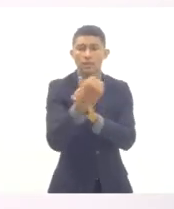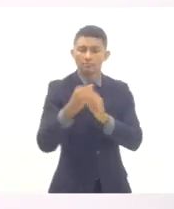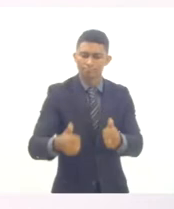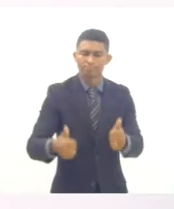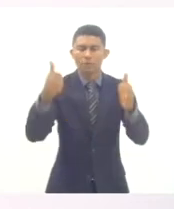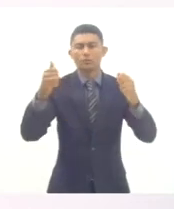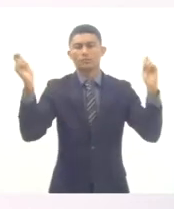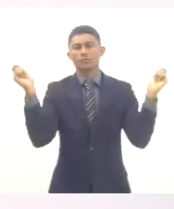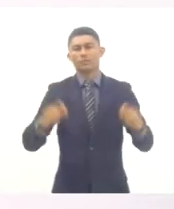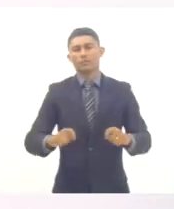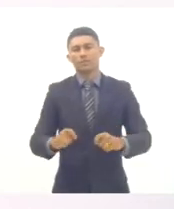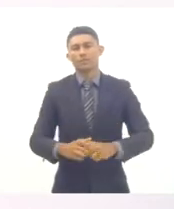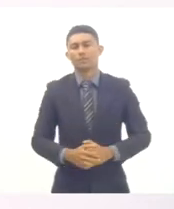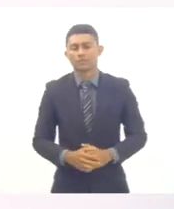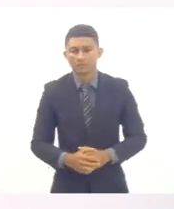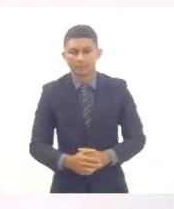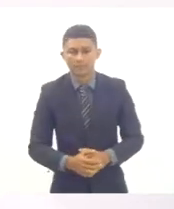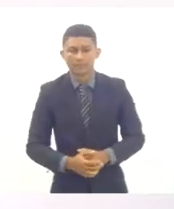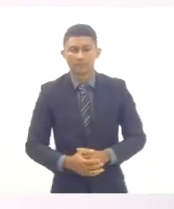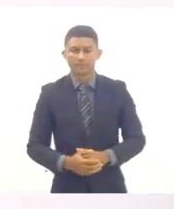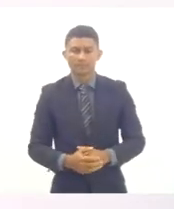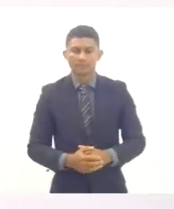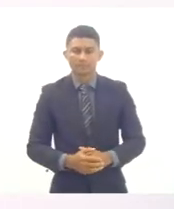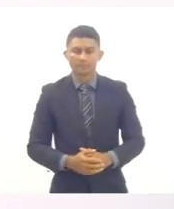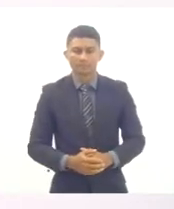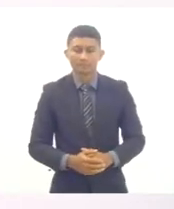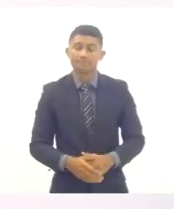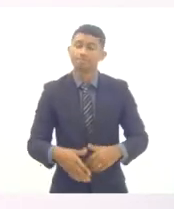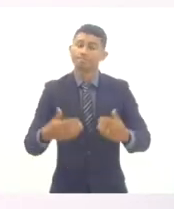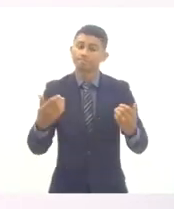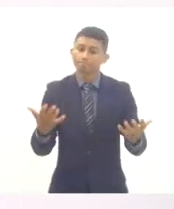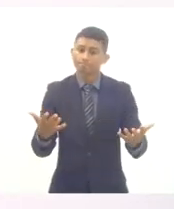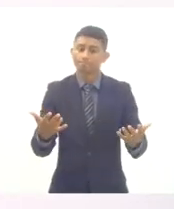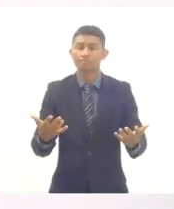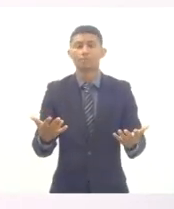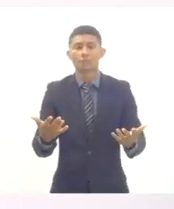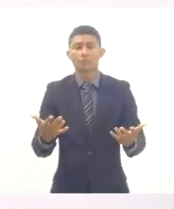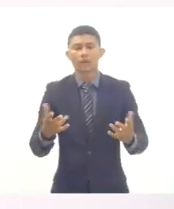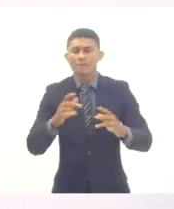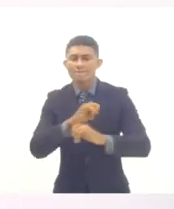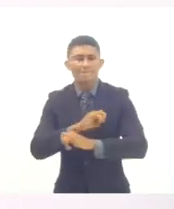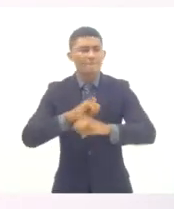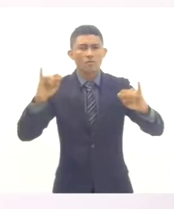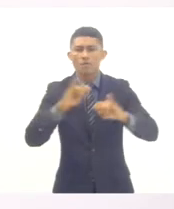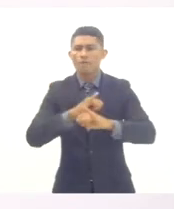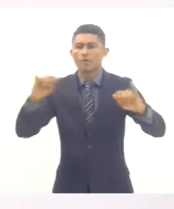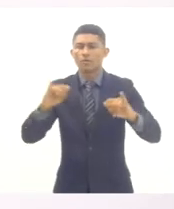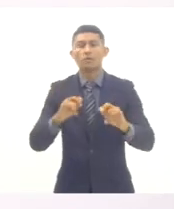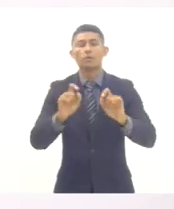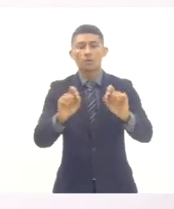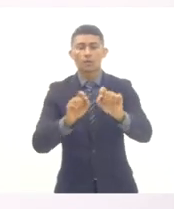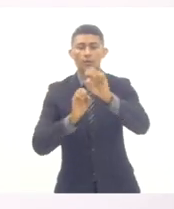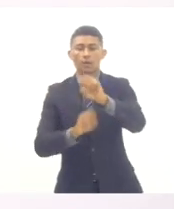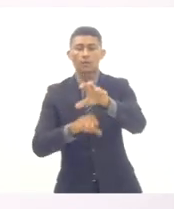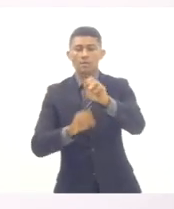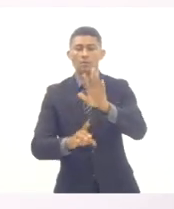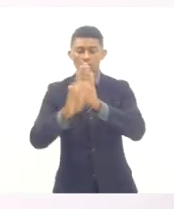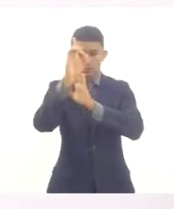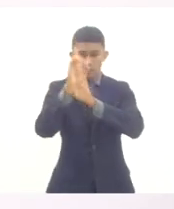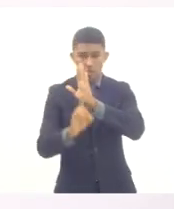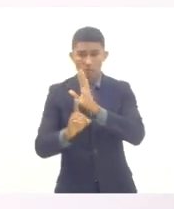a campanha pelo direito à educação e a Semana de Ação Mundial